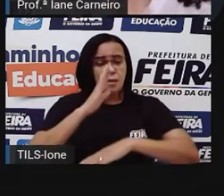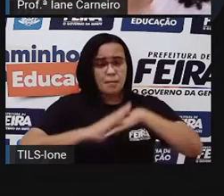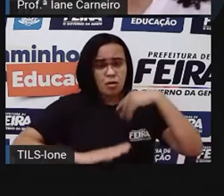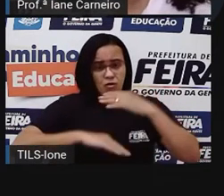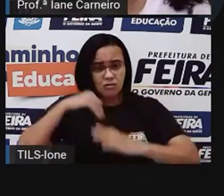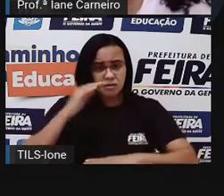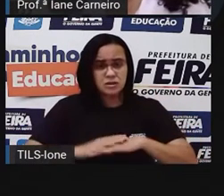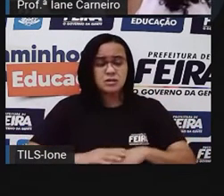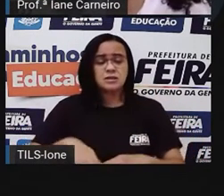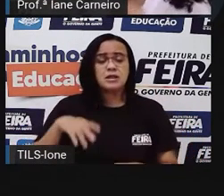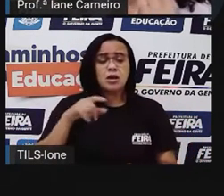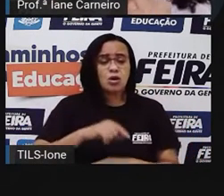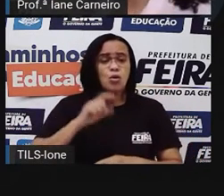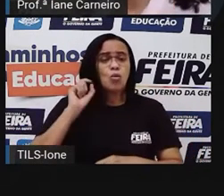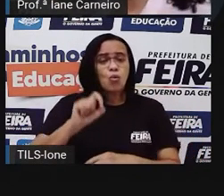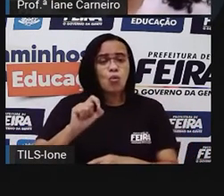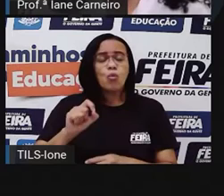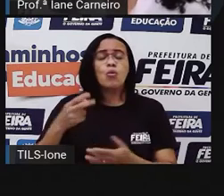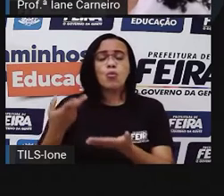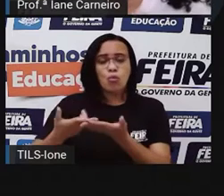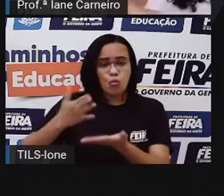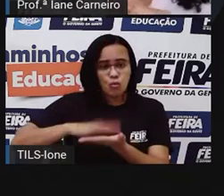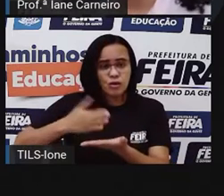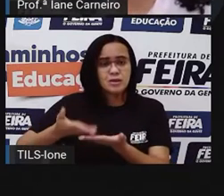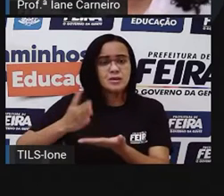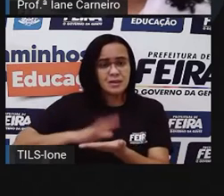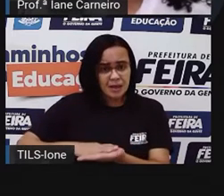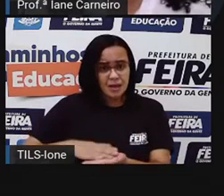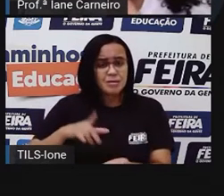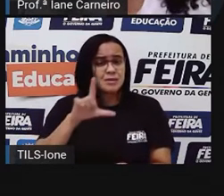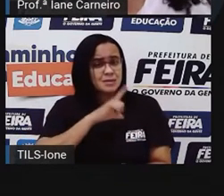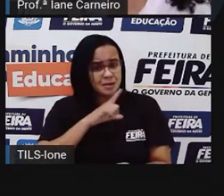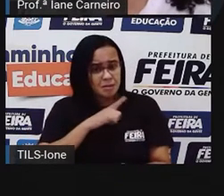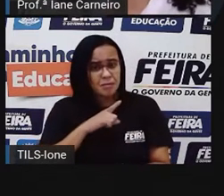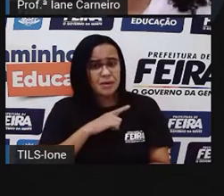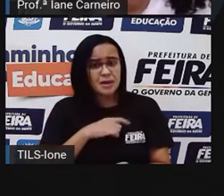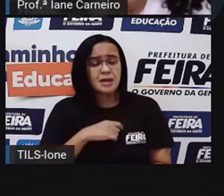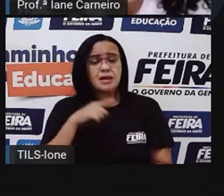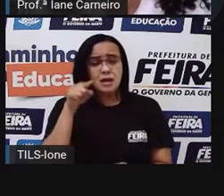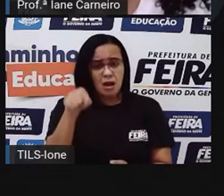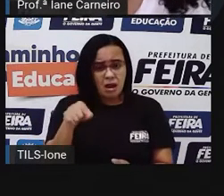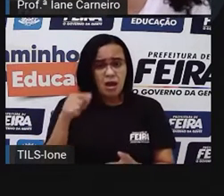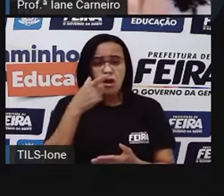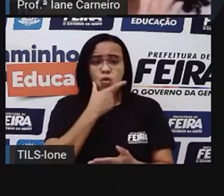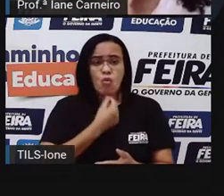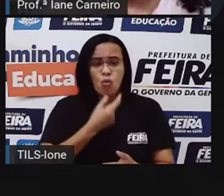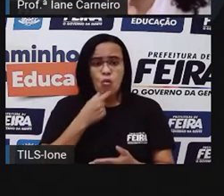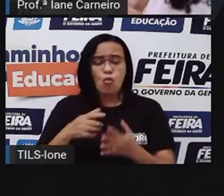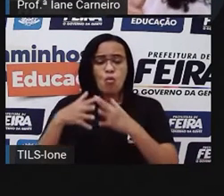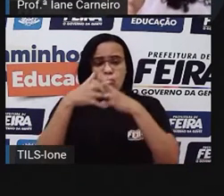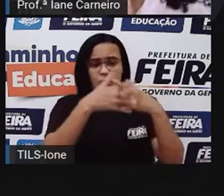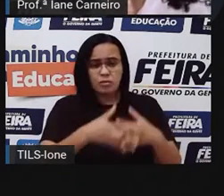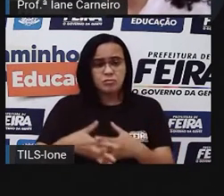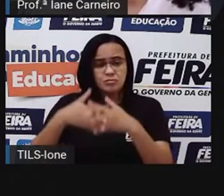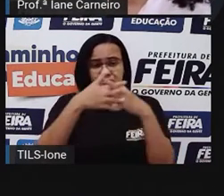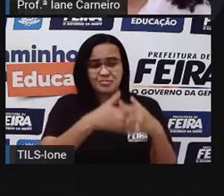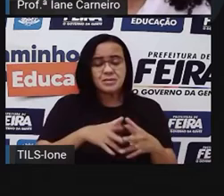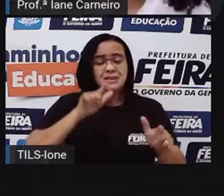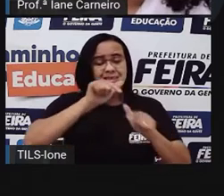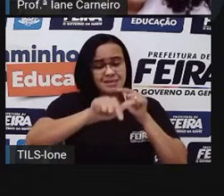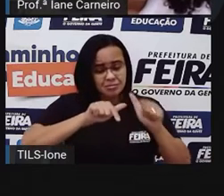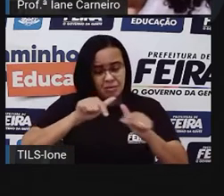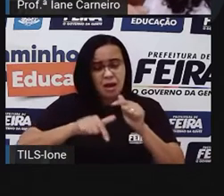para você é importante, o trabalho do caminhoneiro é muito importante também. E a gente vai ver aqui na notícia